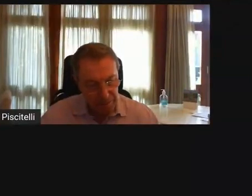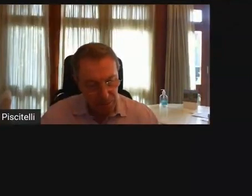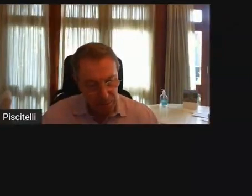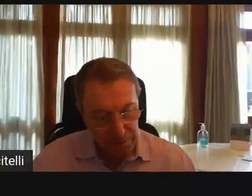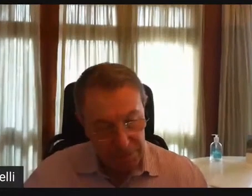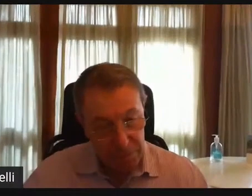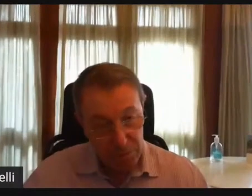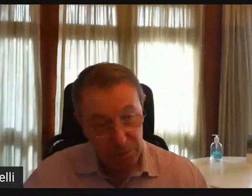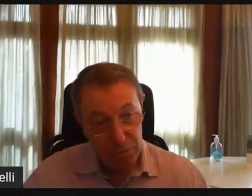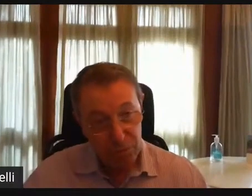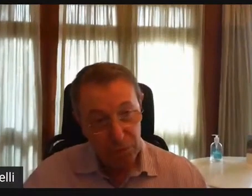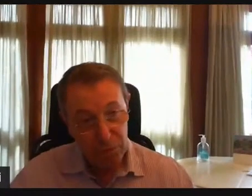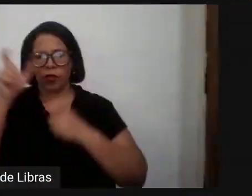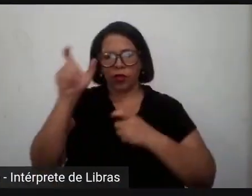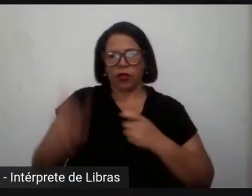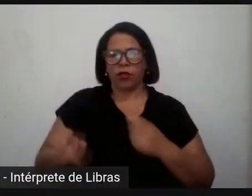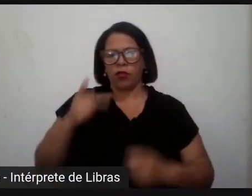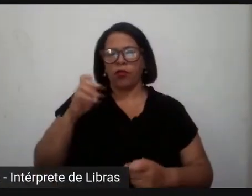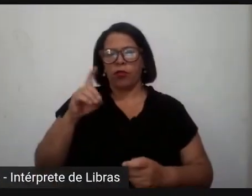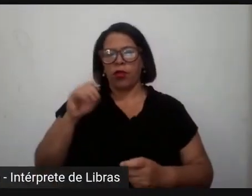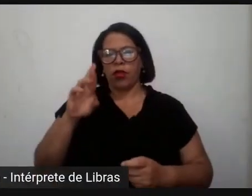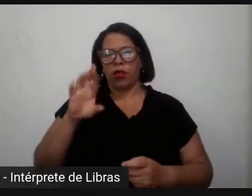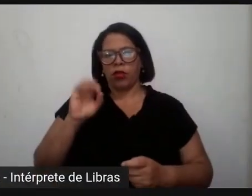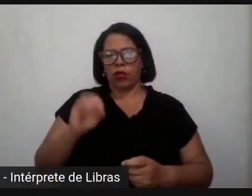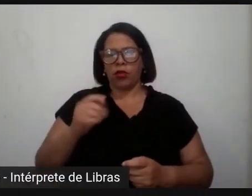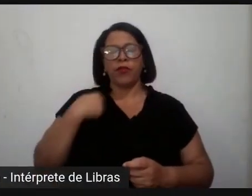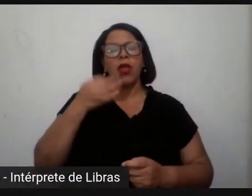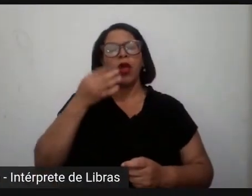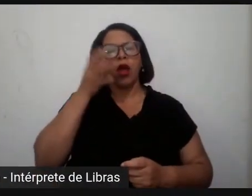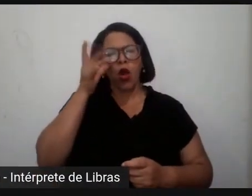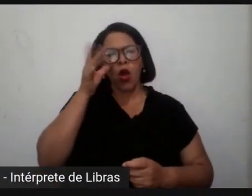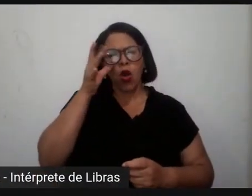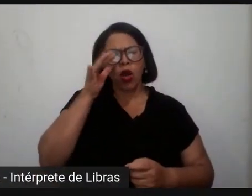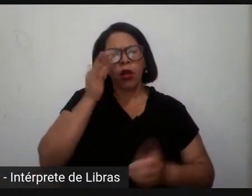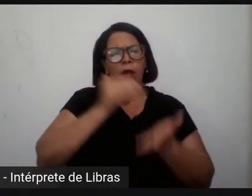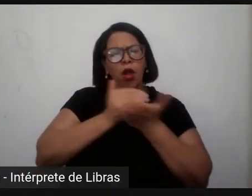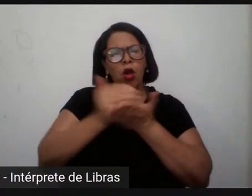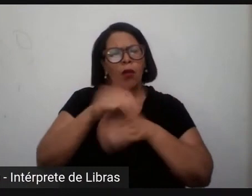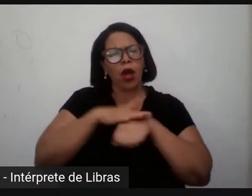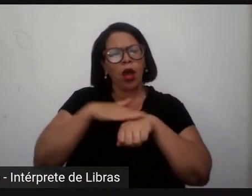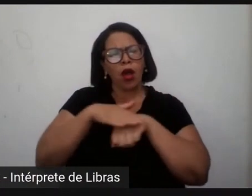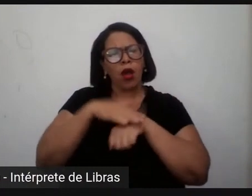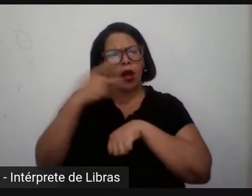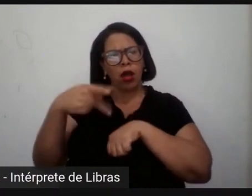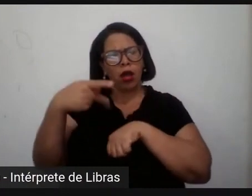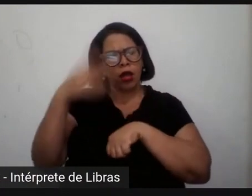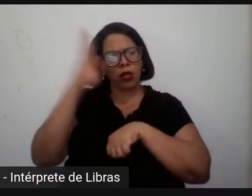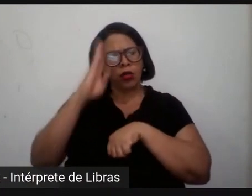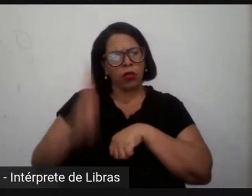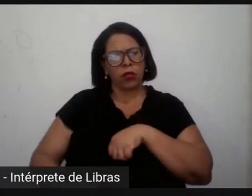Bom, eu acho muito curioso, em início de conversa no Brasil, essa